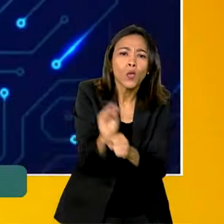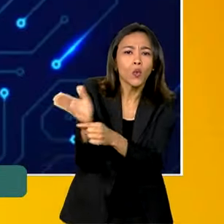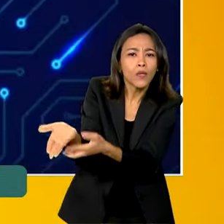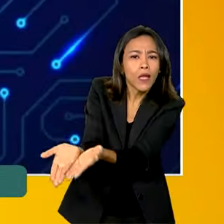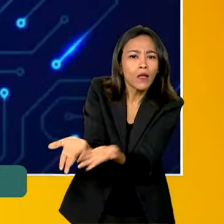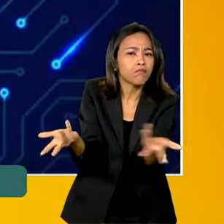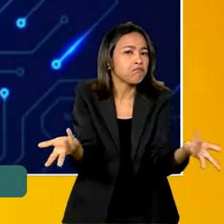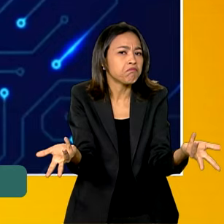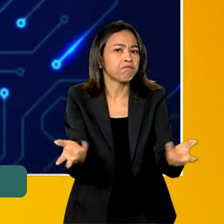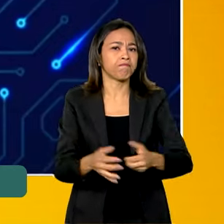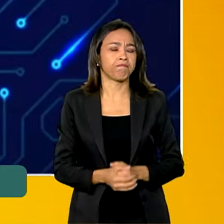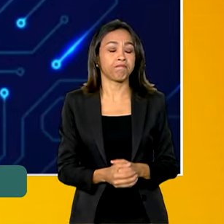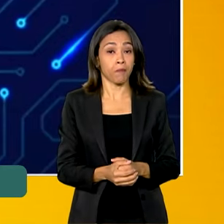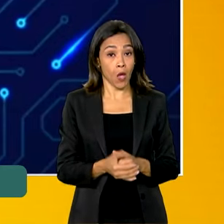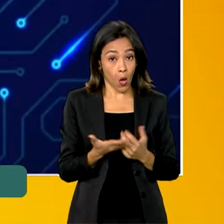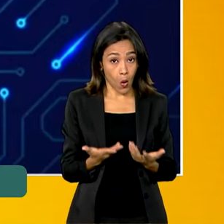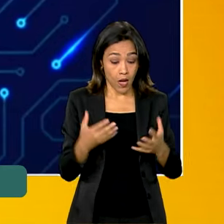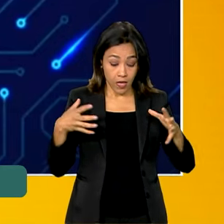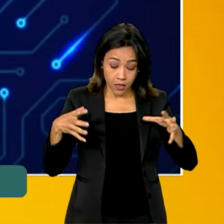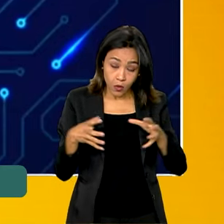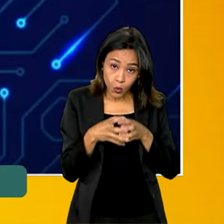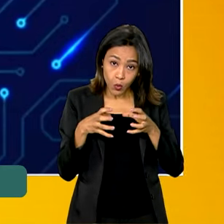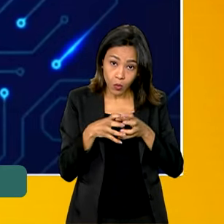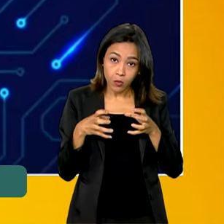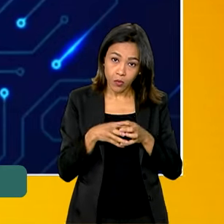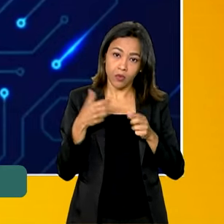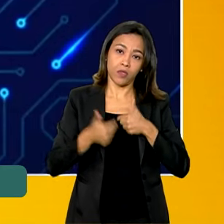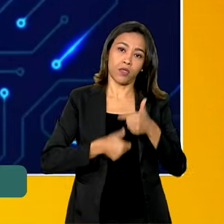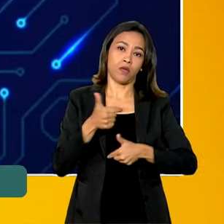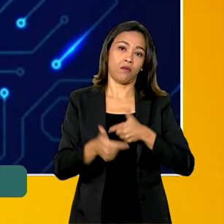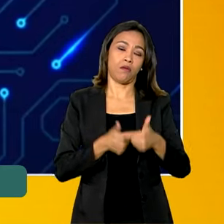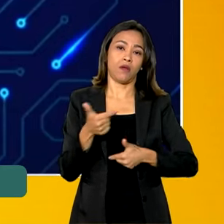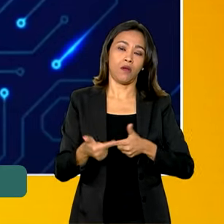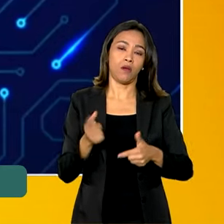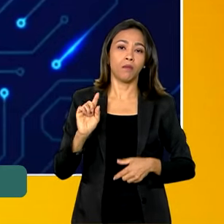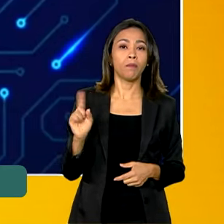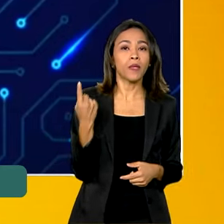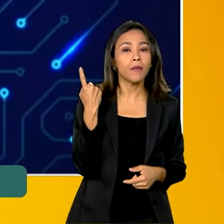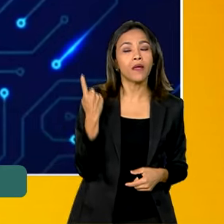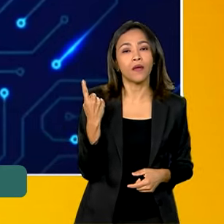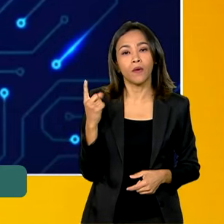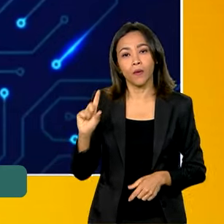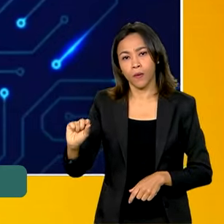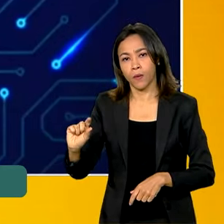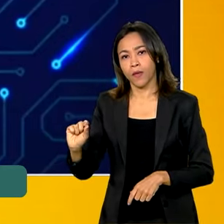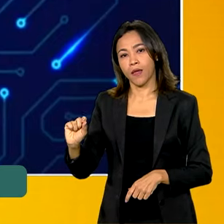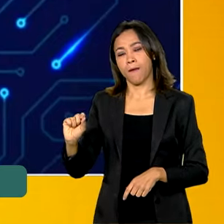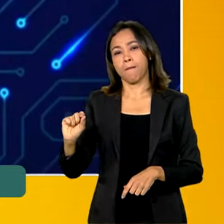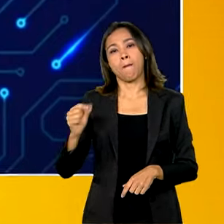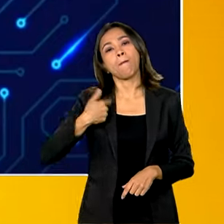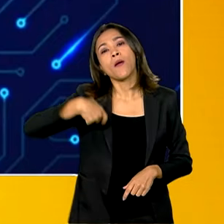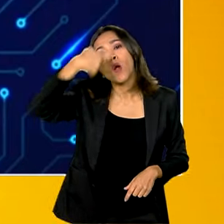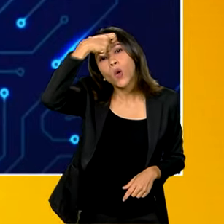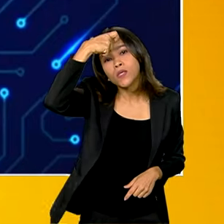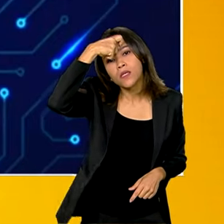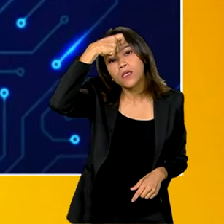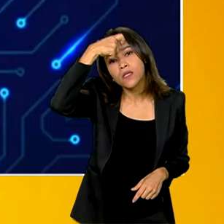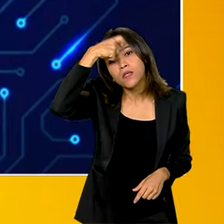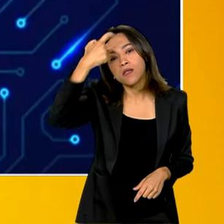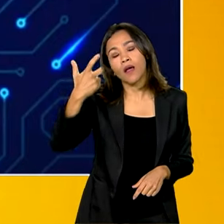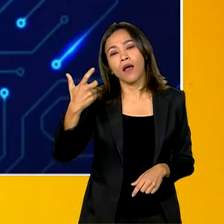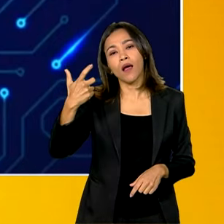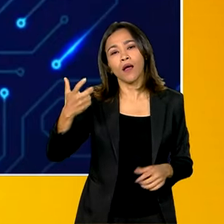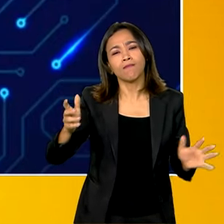Sim, essa operação Virtude, ela, como eu disse, no primeiro momento, ela visa estabelecer a conscientização, ou seja, a